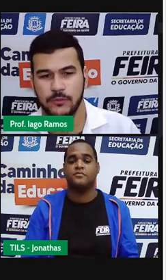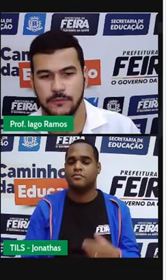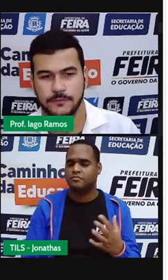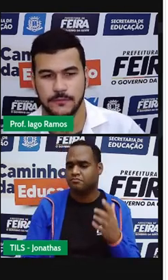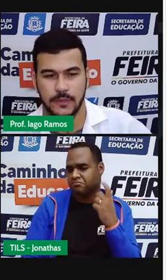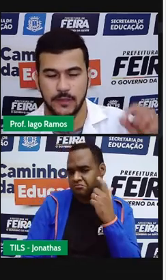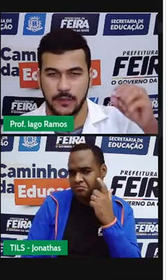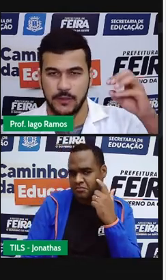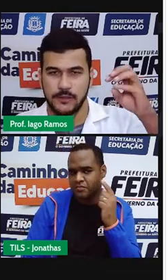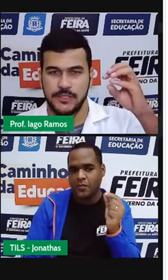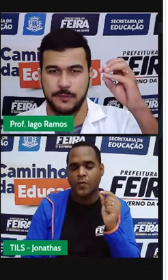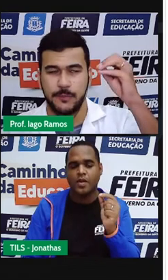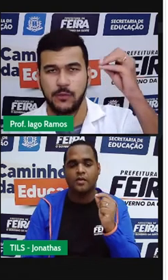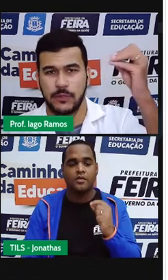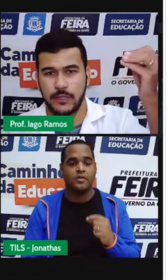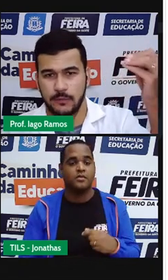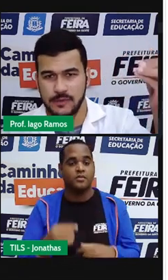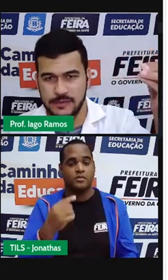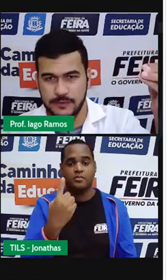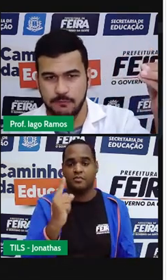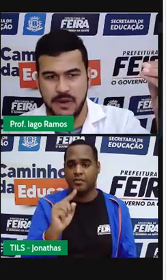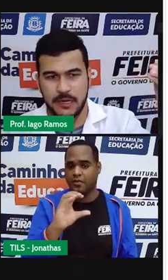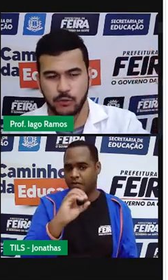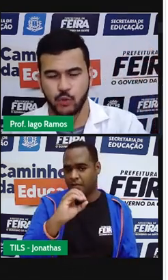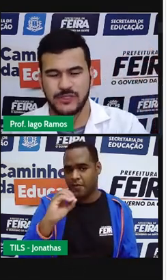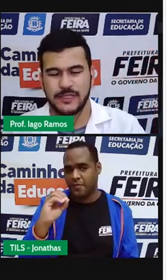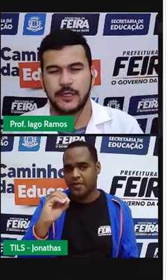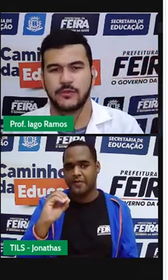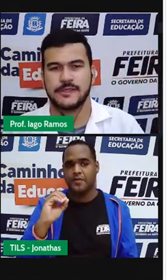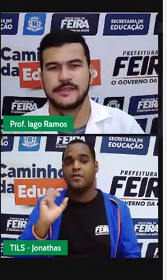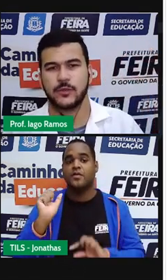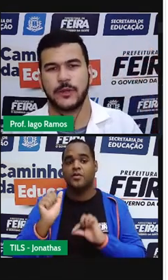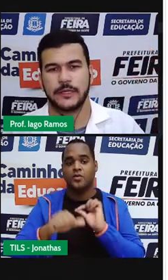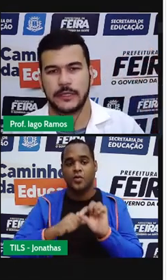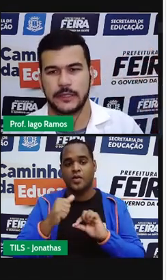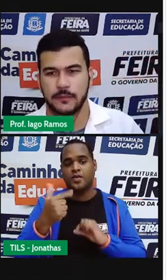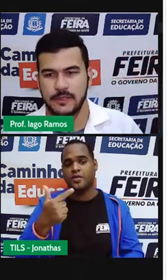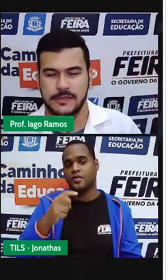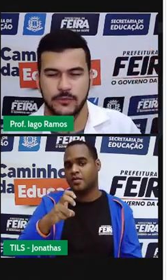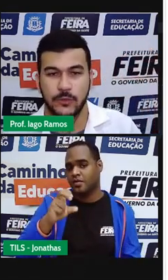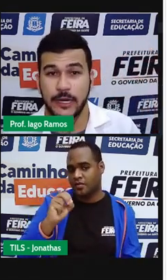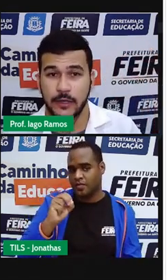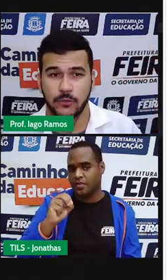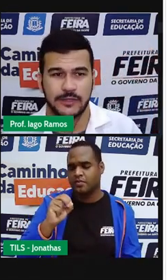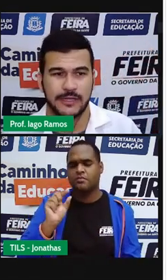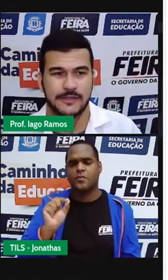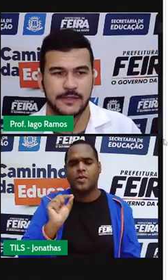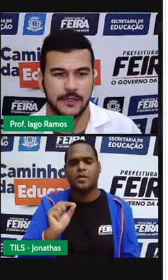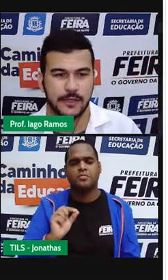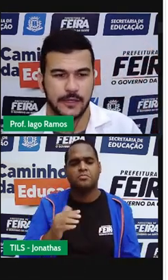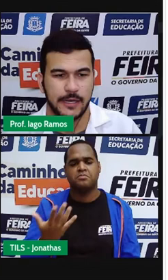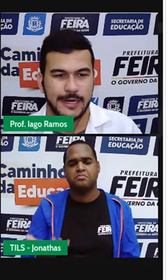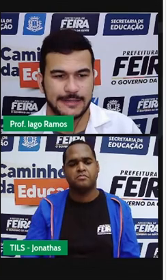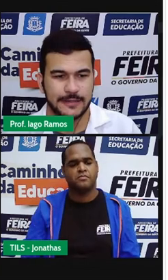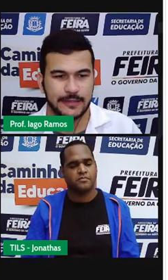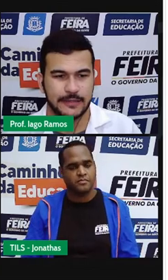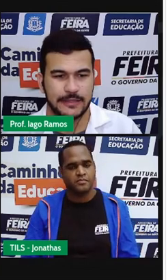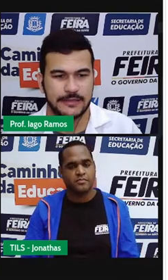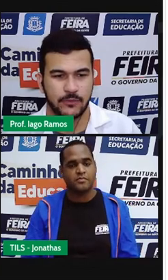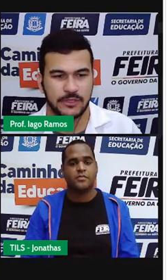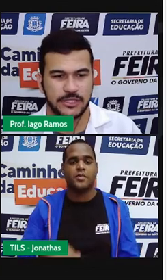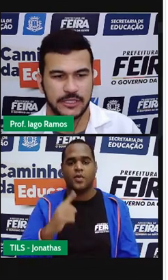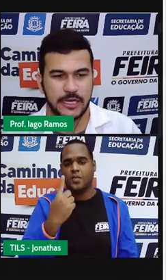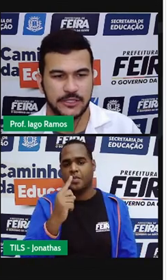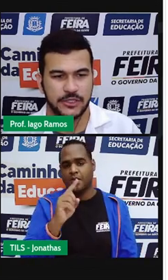comigo. De mil gramas para 250 gramas, o que é que acontece? Essa